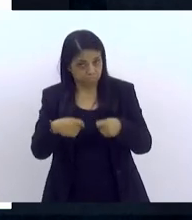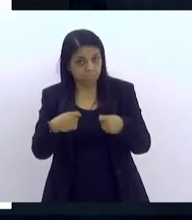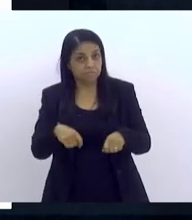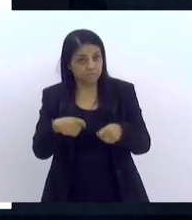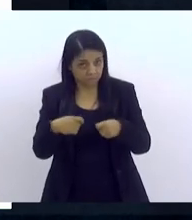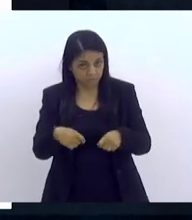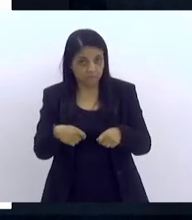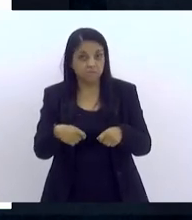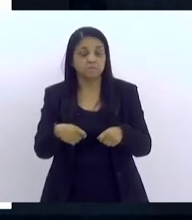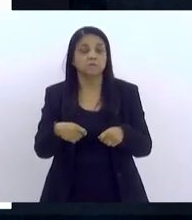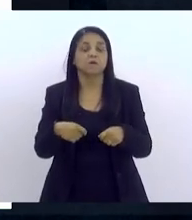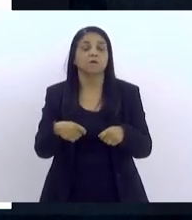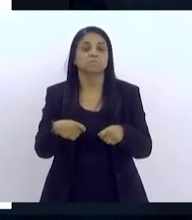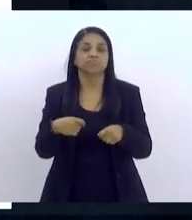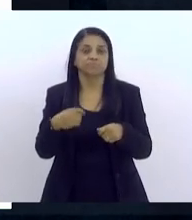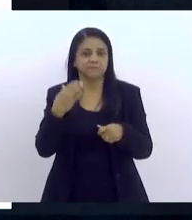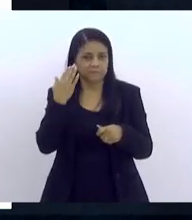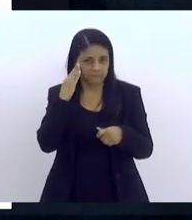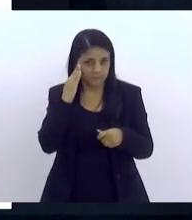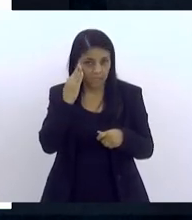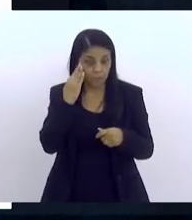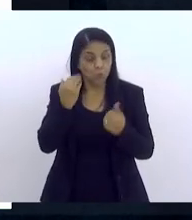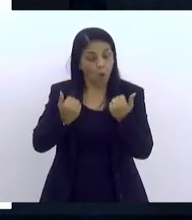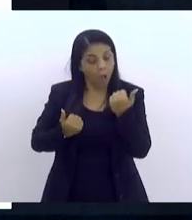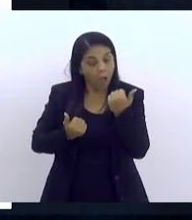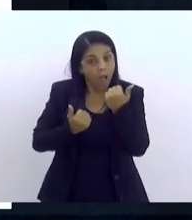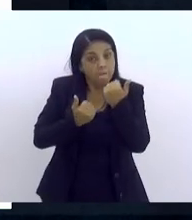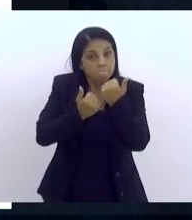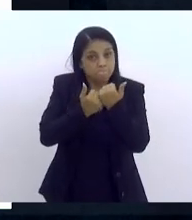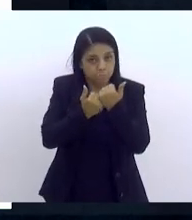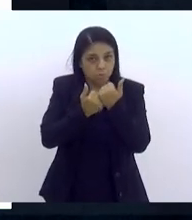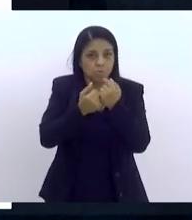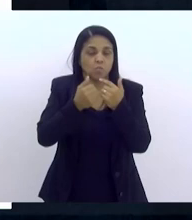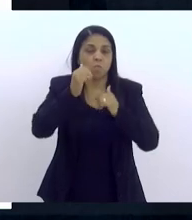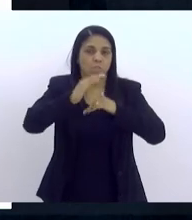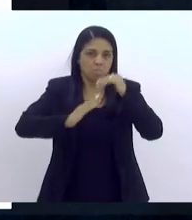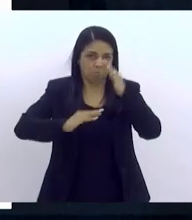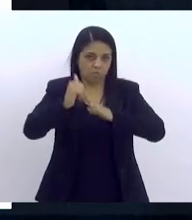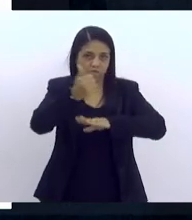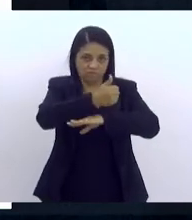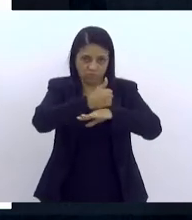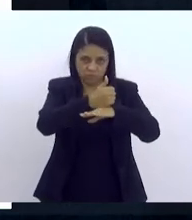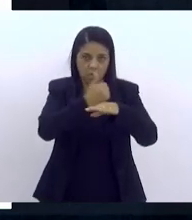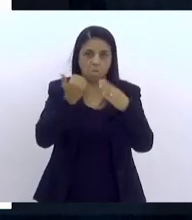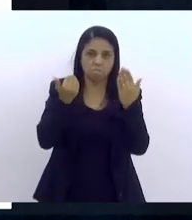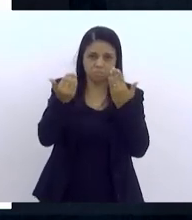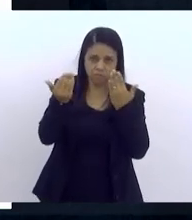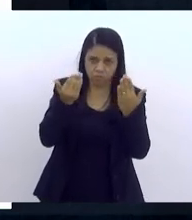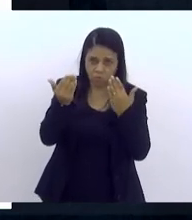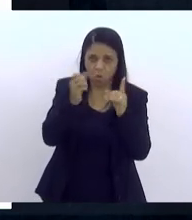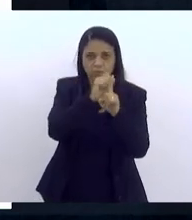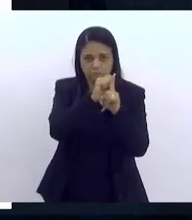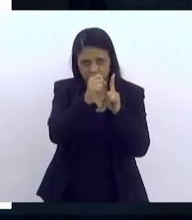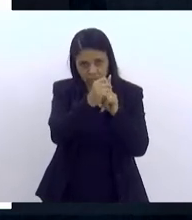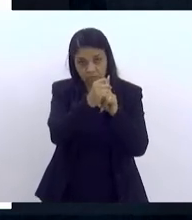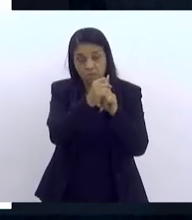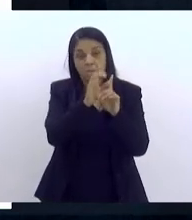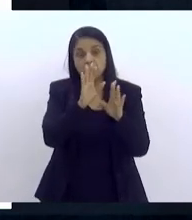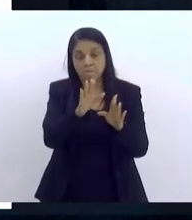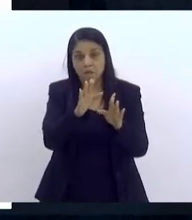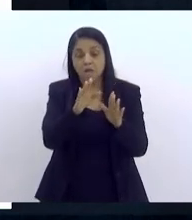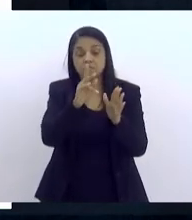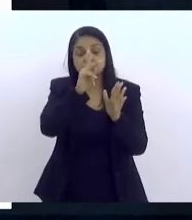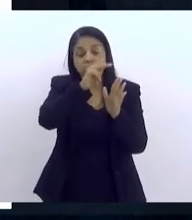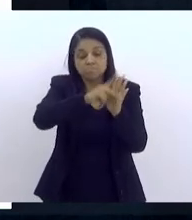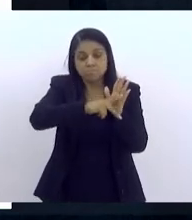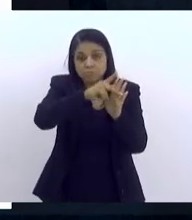sim, ter o apoio desses profissionais, mas de uma forma coerente ao projeto